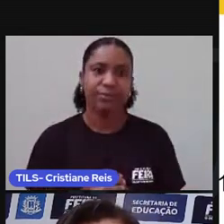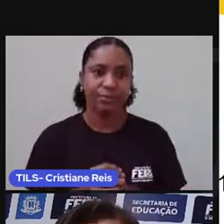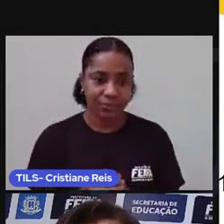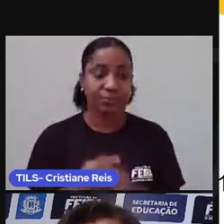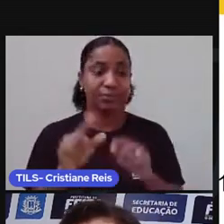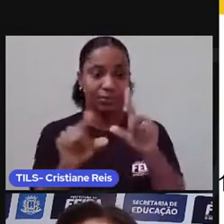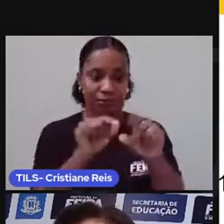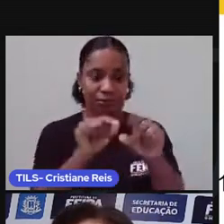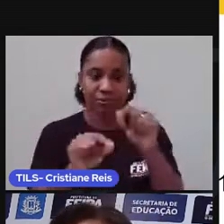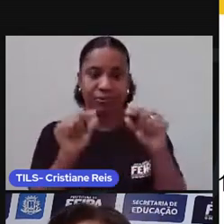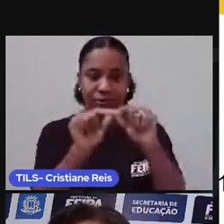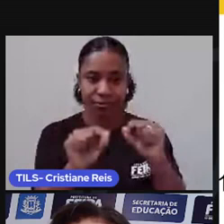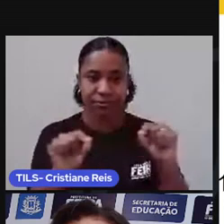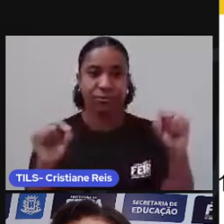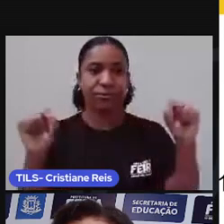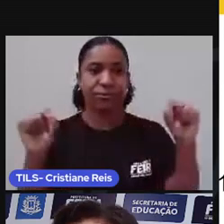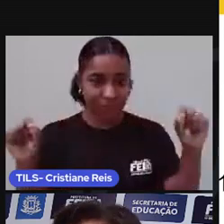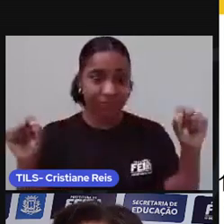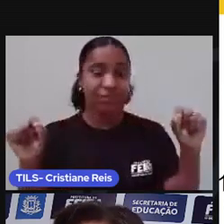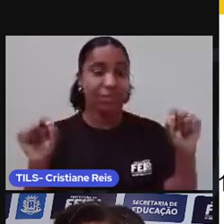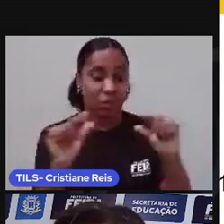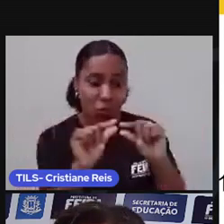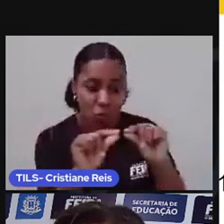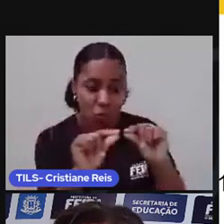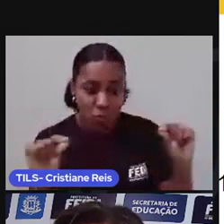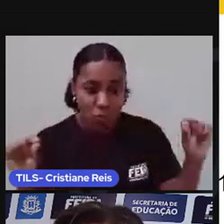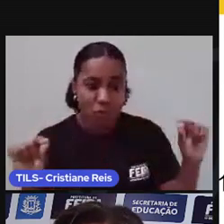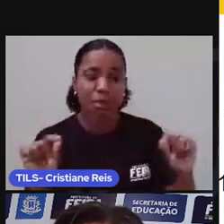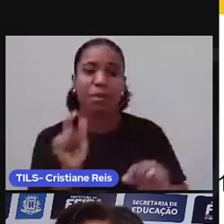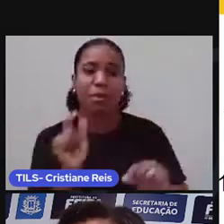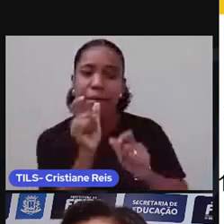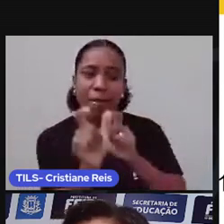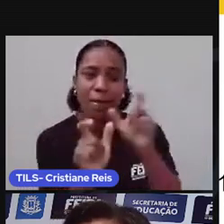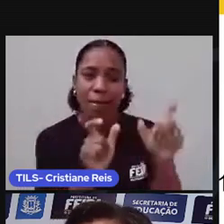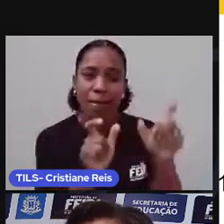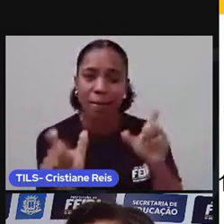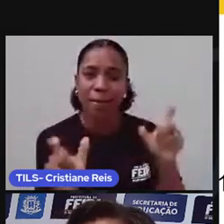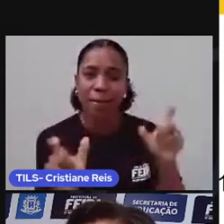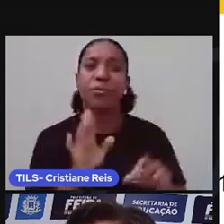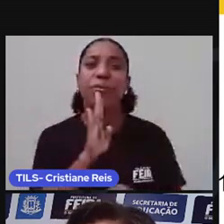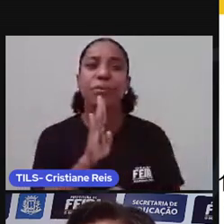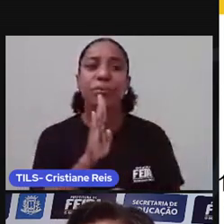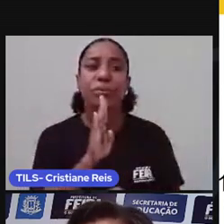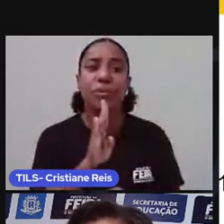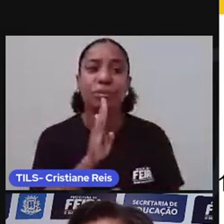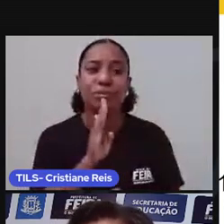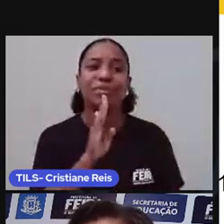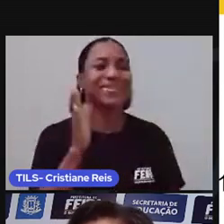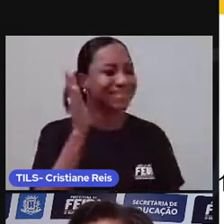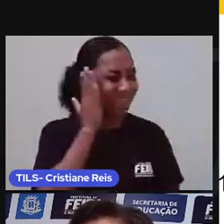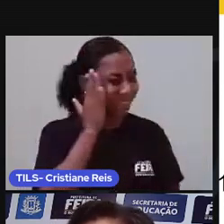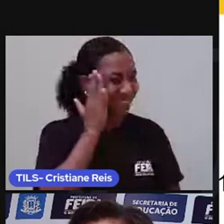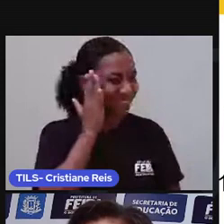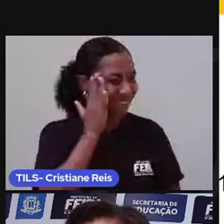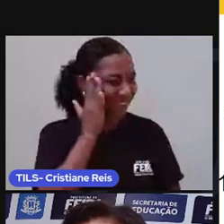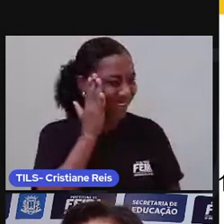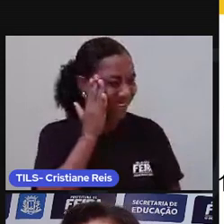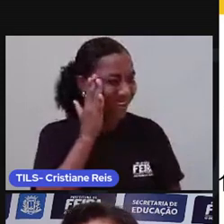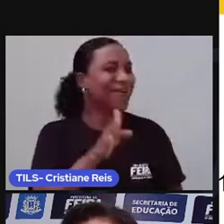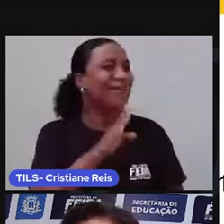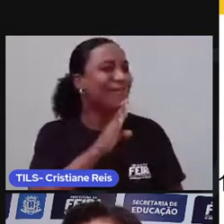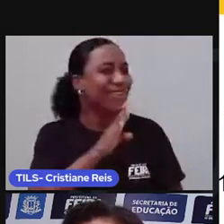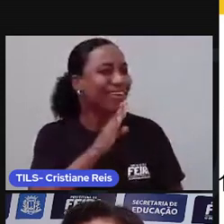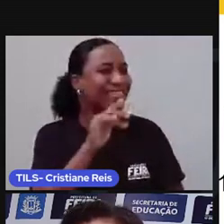Selecione as palavras que você já conhece. Eu sei muito bem que você já sabe muitas